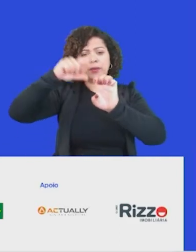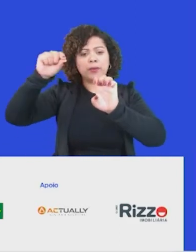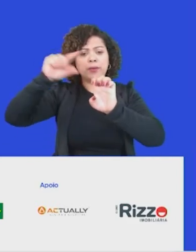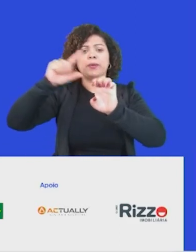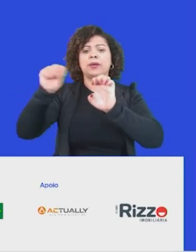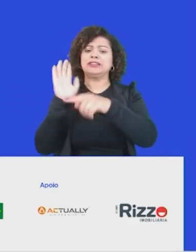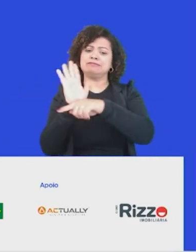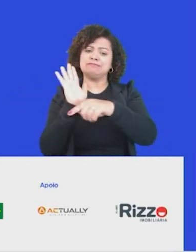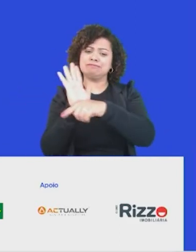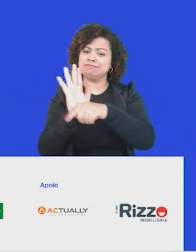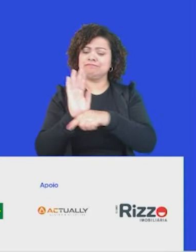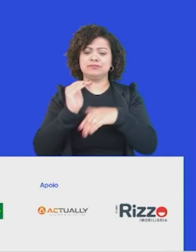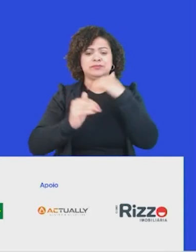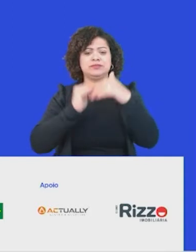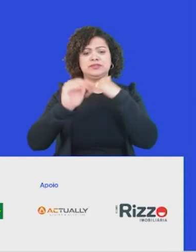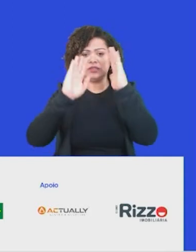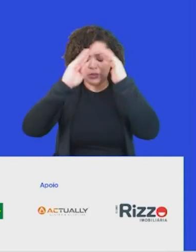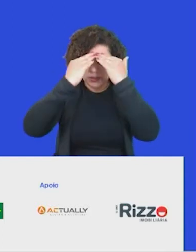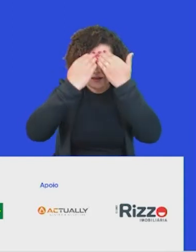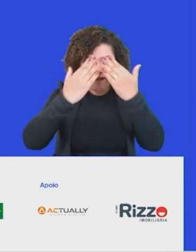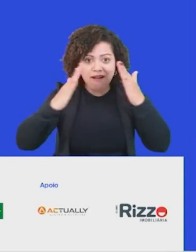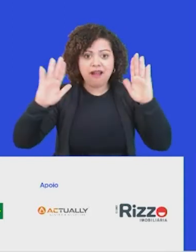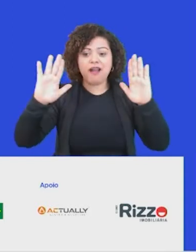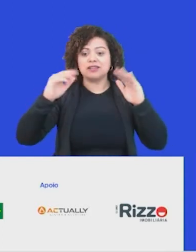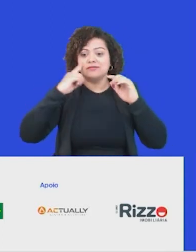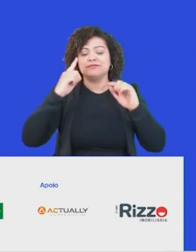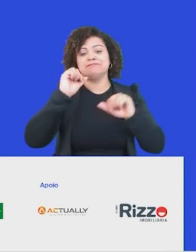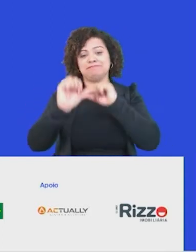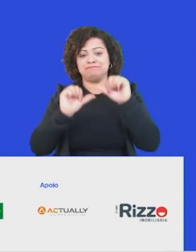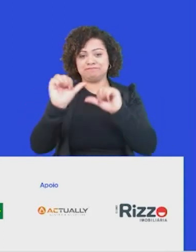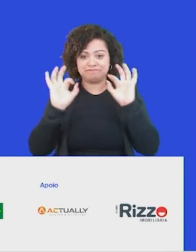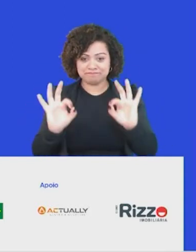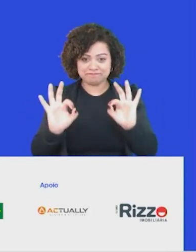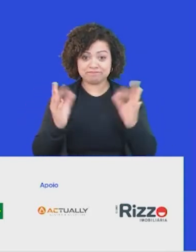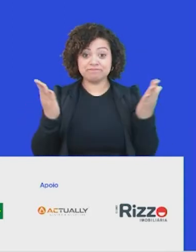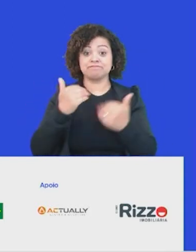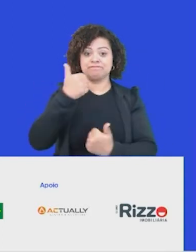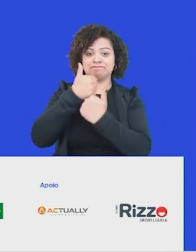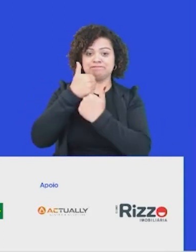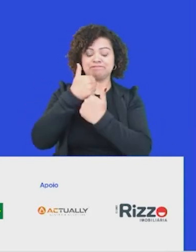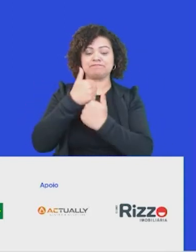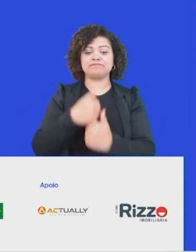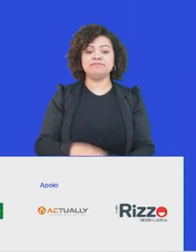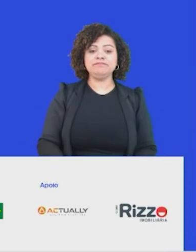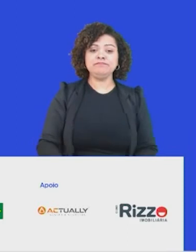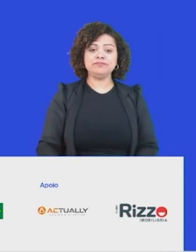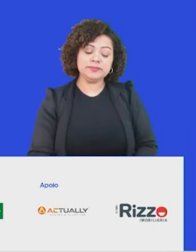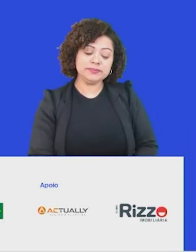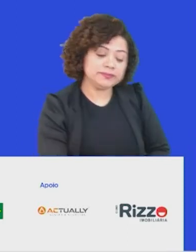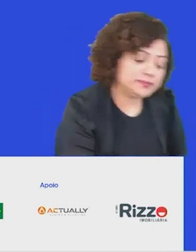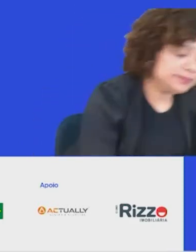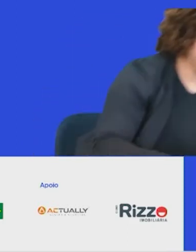de pensar fora realmente da caixa e promover soluções cada vez mais inovadoras. Essa trajetória inovadora também tem